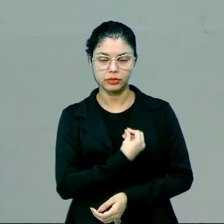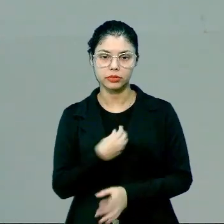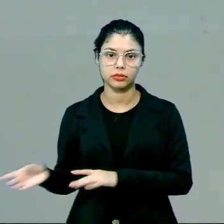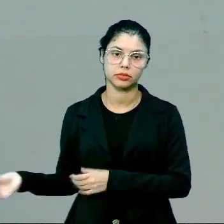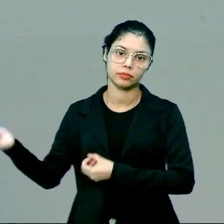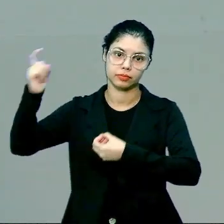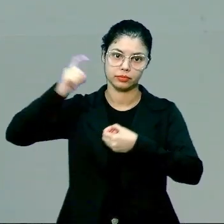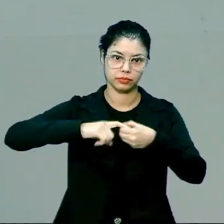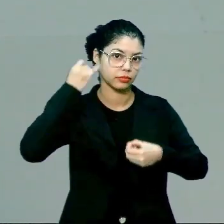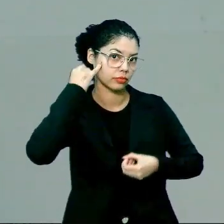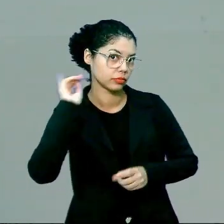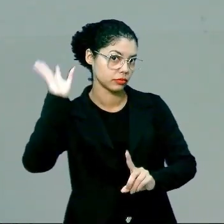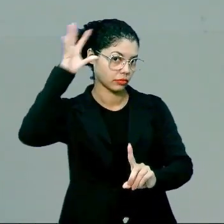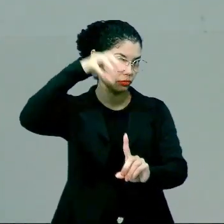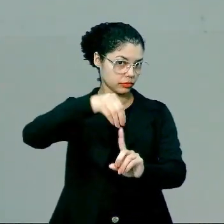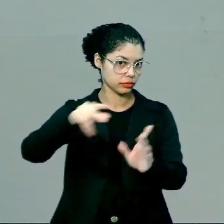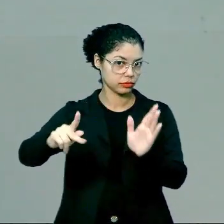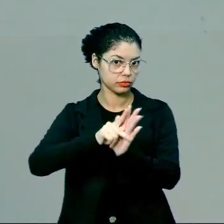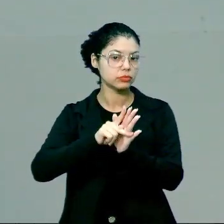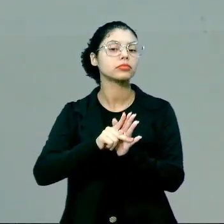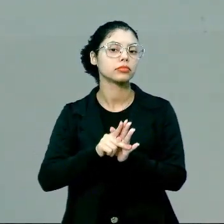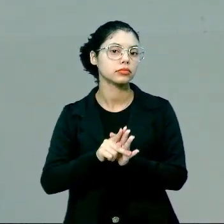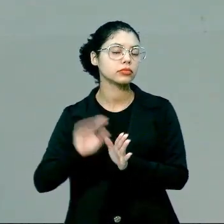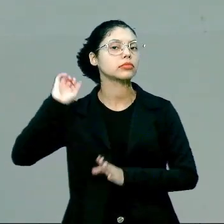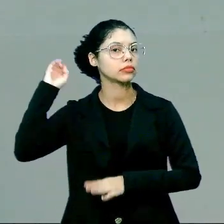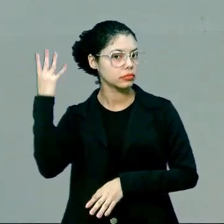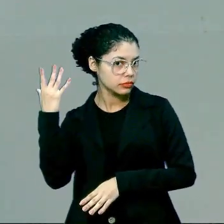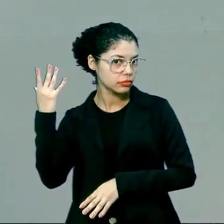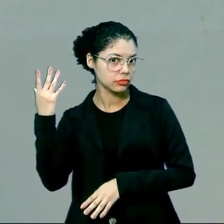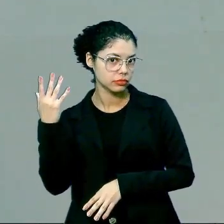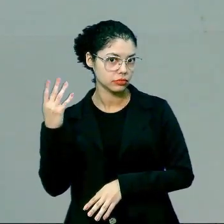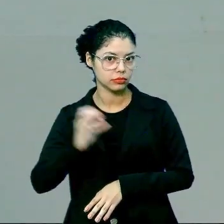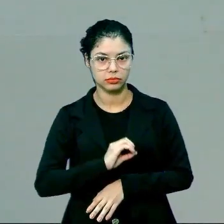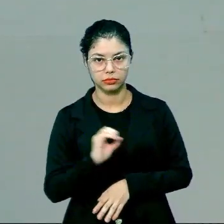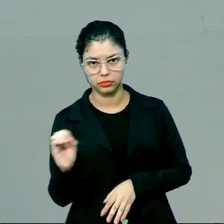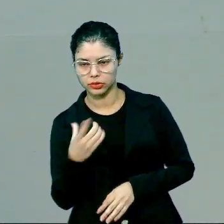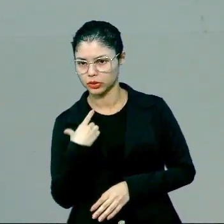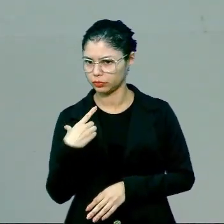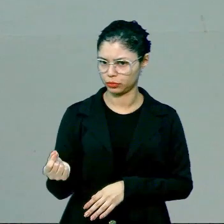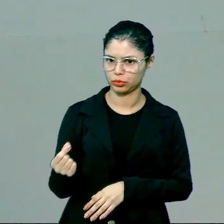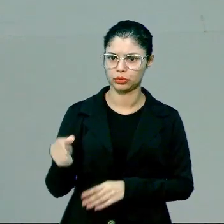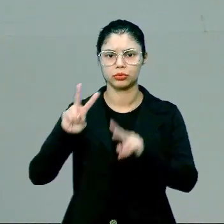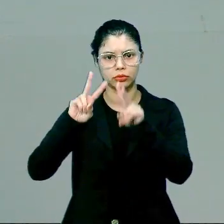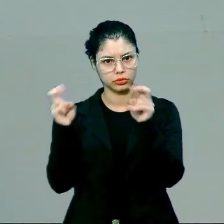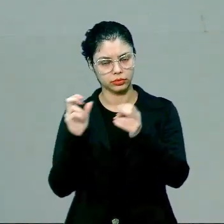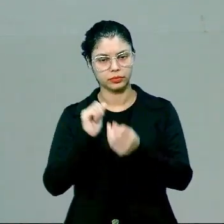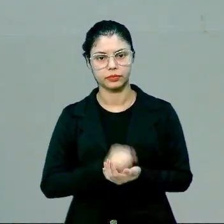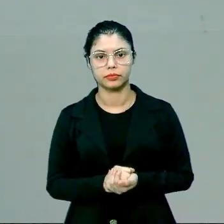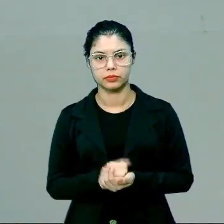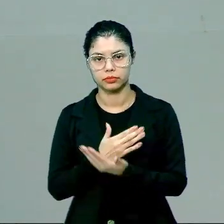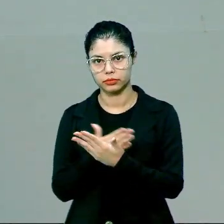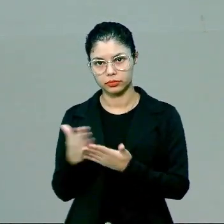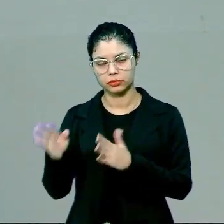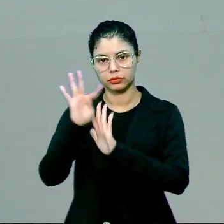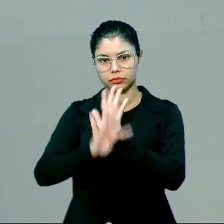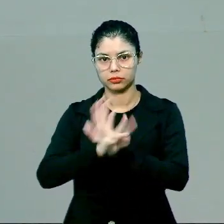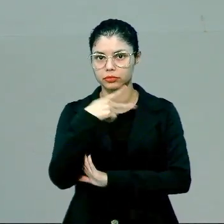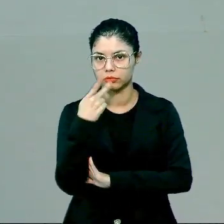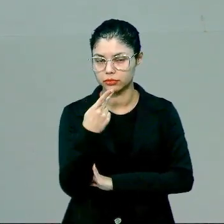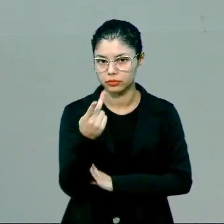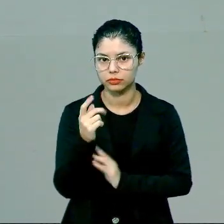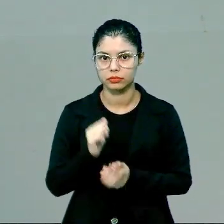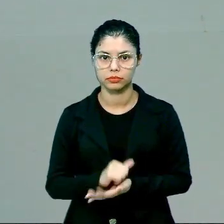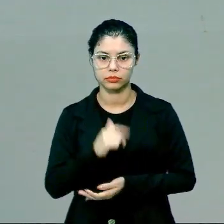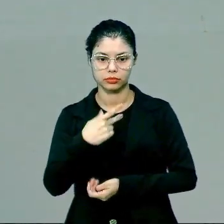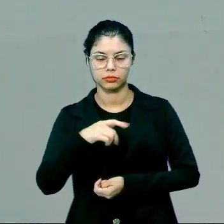voltei à ideia central do meu texto para não correr o risco de zerar, de fugir do tema. Eu comecei o meu texto falando